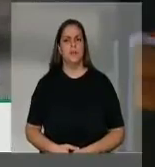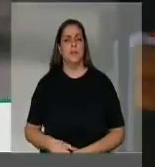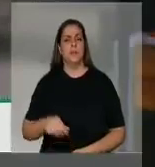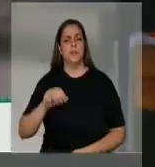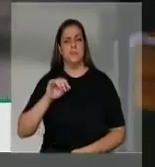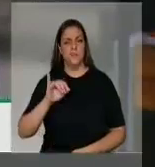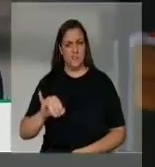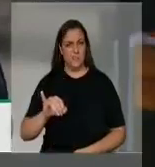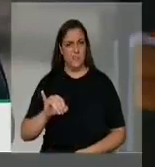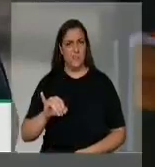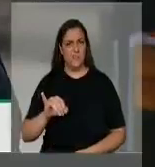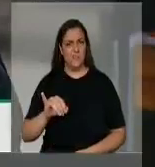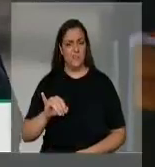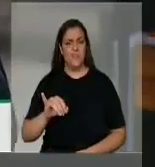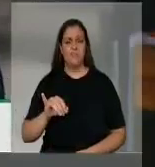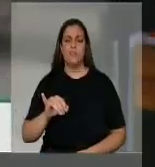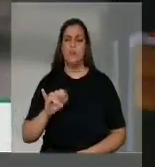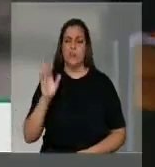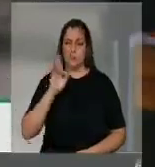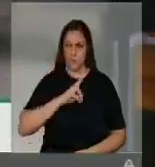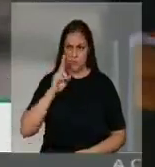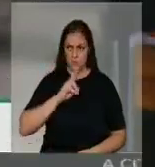ventura, a urgência seja colocada em pauta.